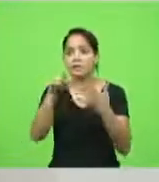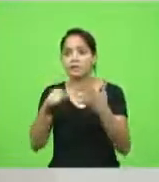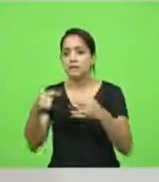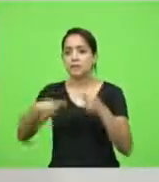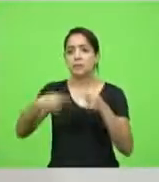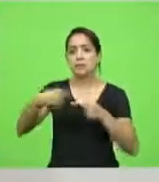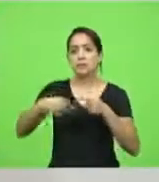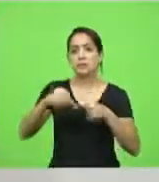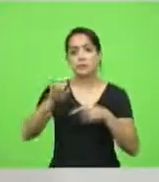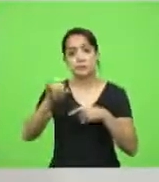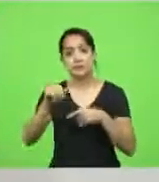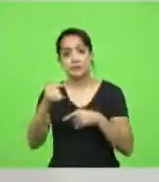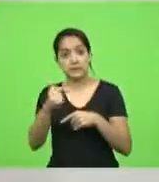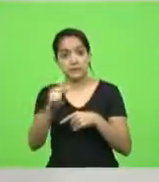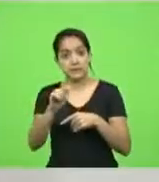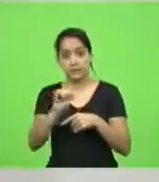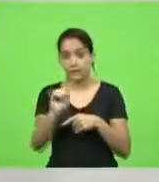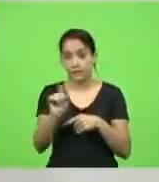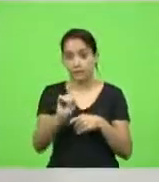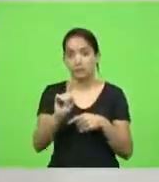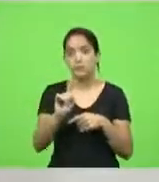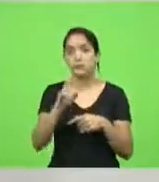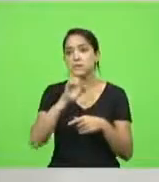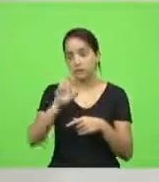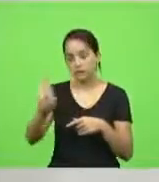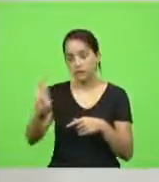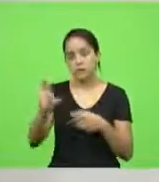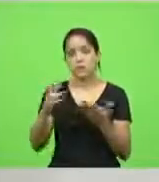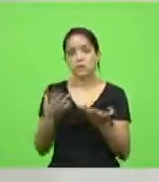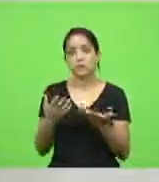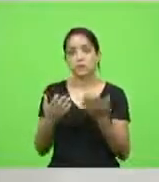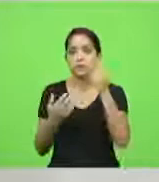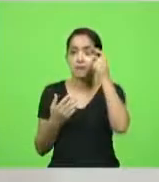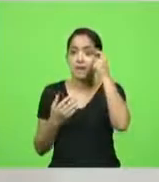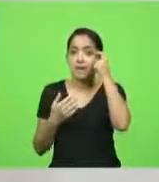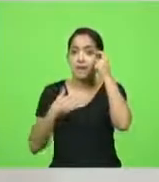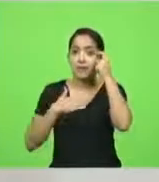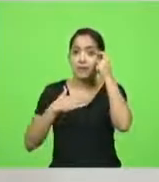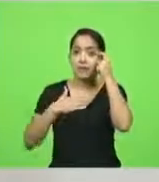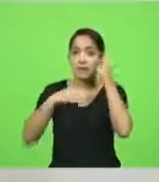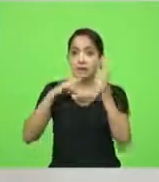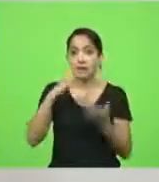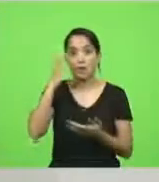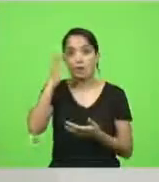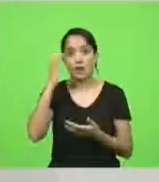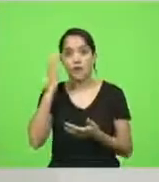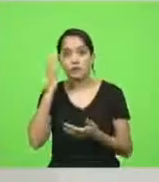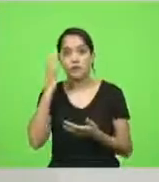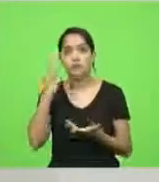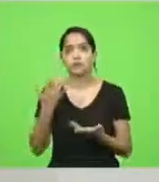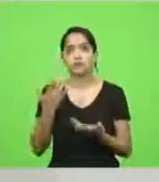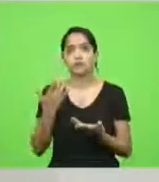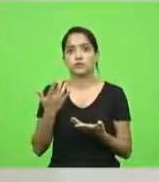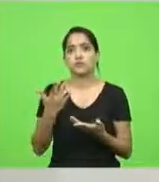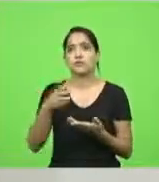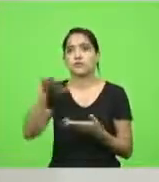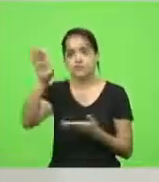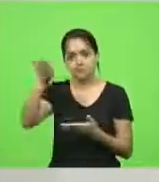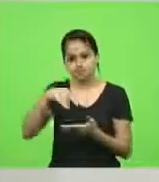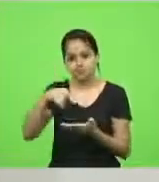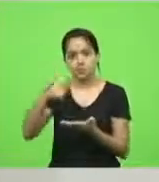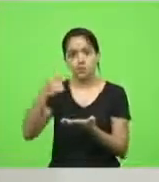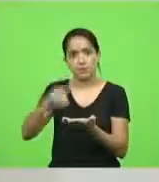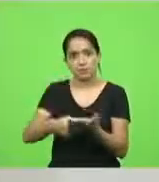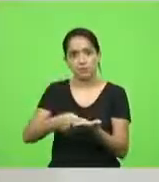a gente vai ter que, como responder também, não, realmente, tipo lá. Agora, eu acho que nós temos que convocar,